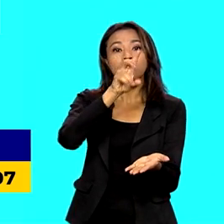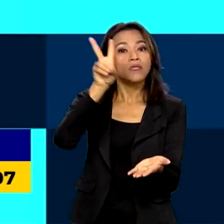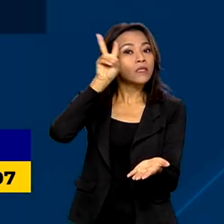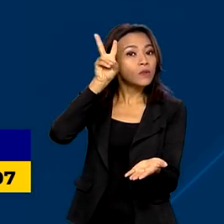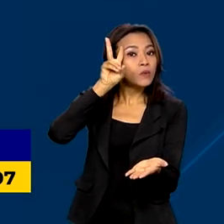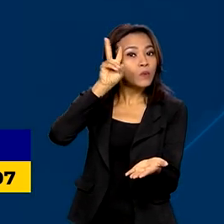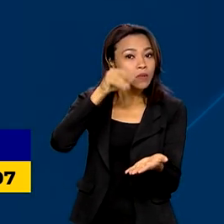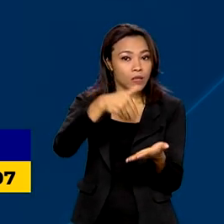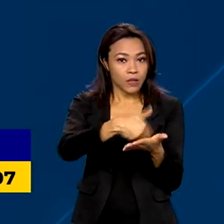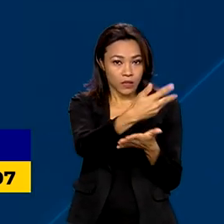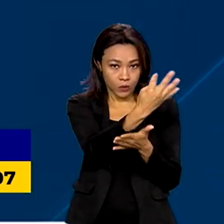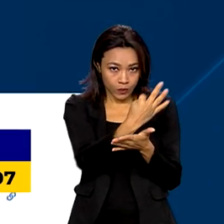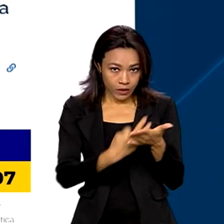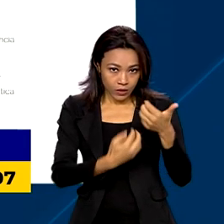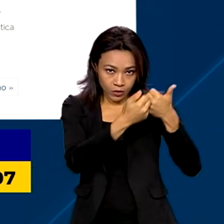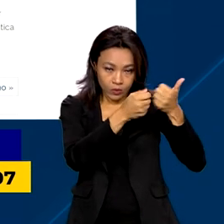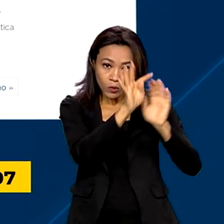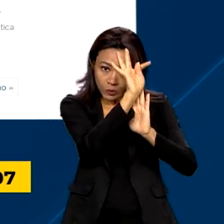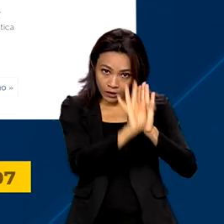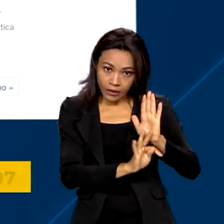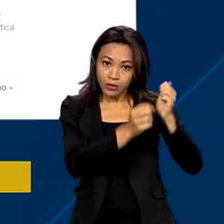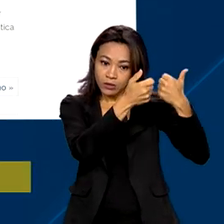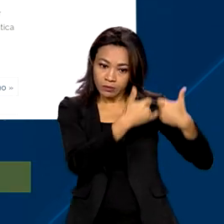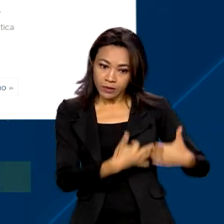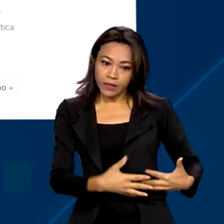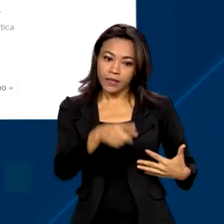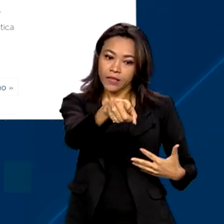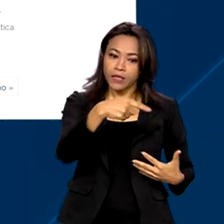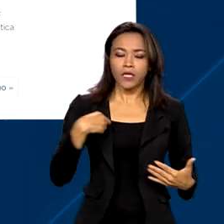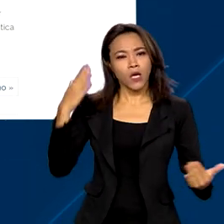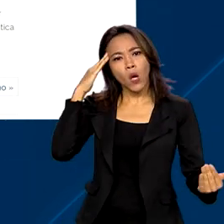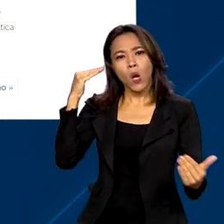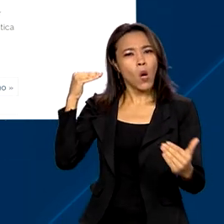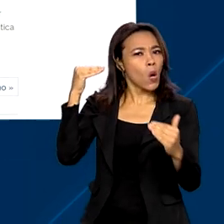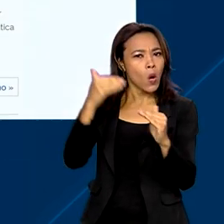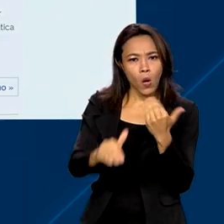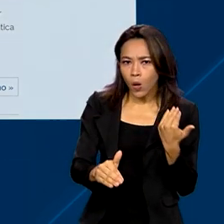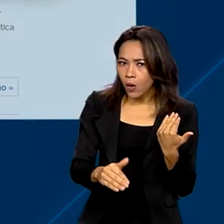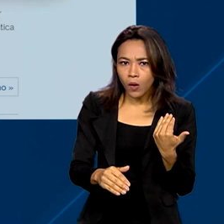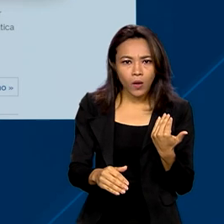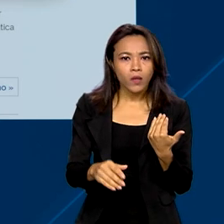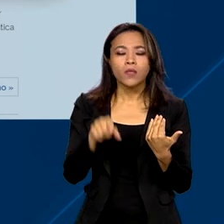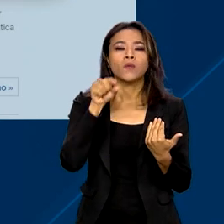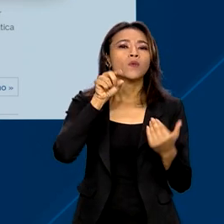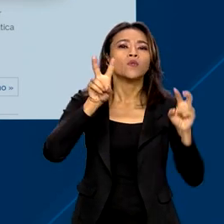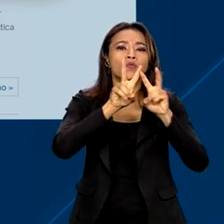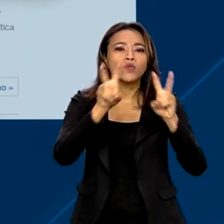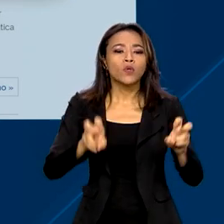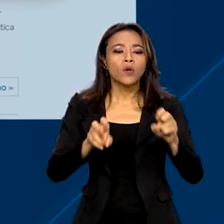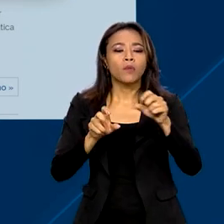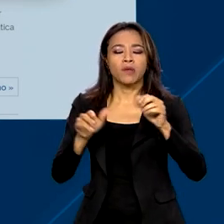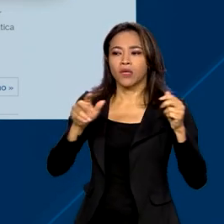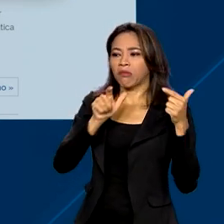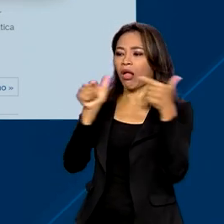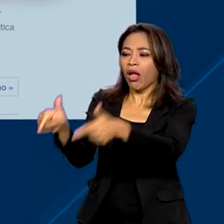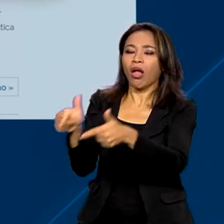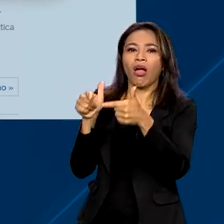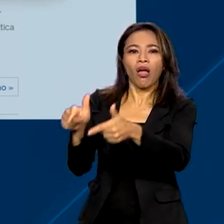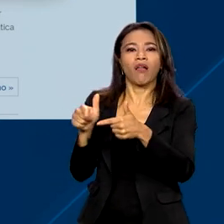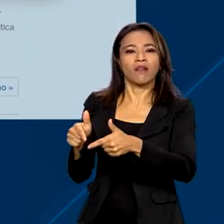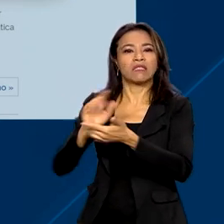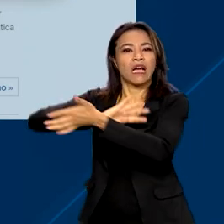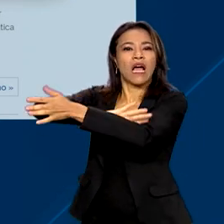Segundo o texto, o governo brasileiro repudia, nos mais fortes termos, os ataques racistas que o jogador de futebol brasileiro